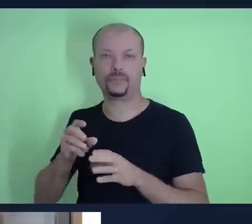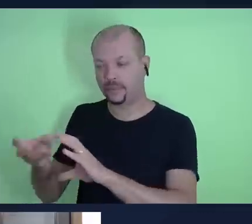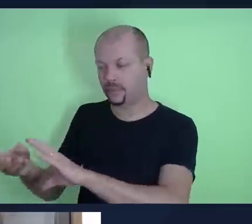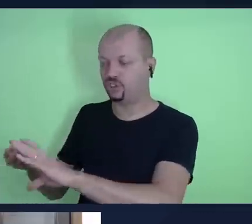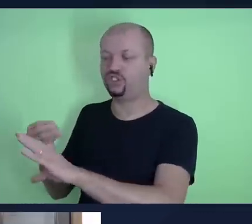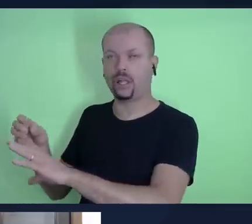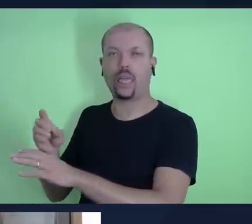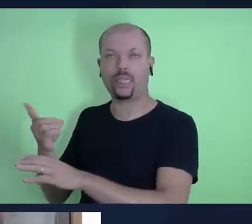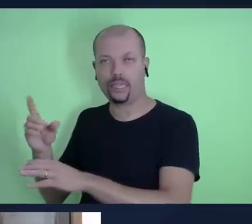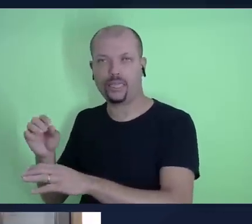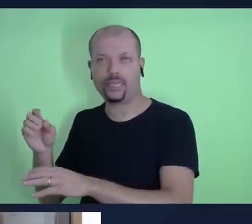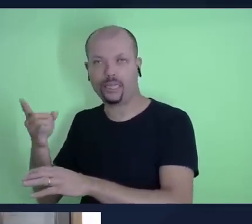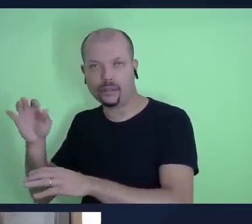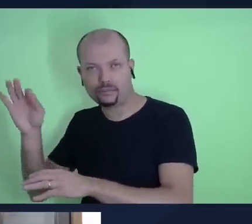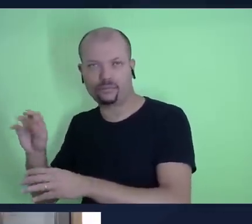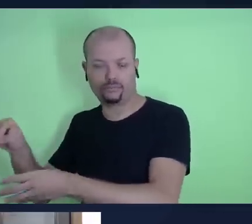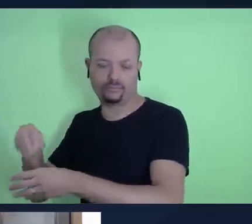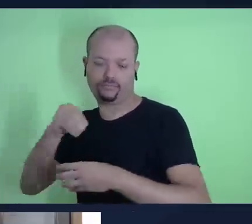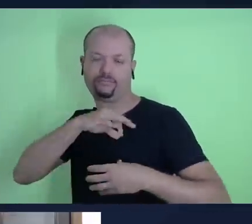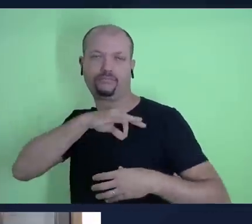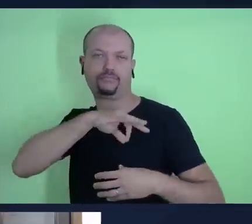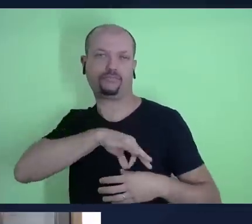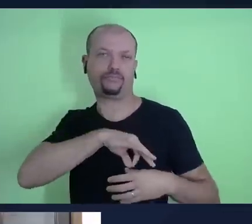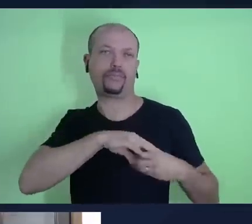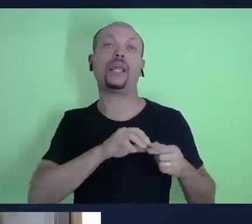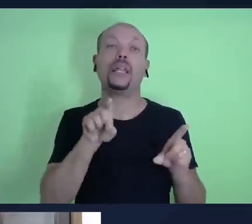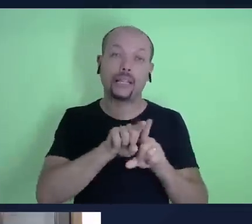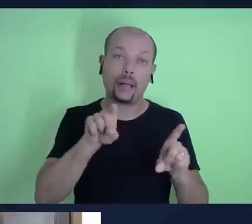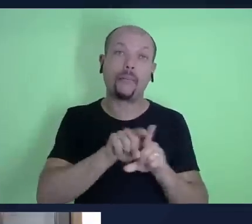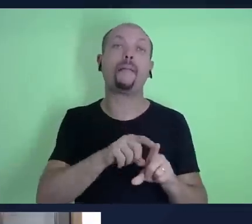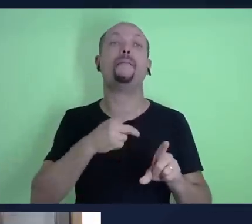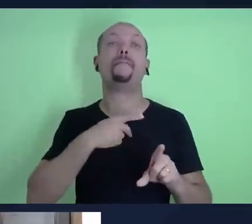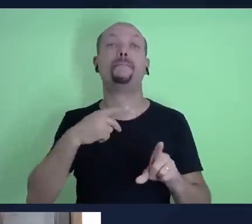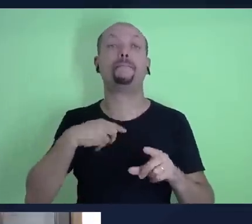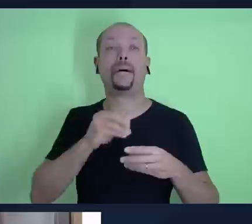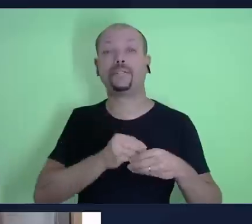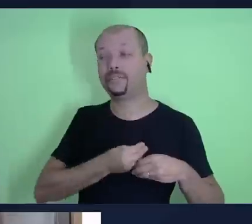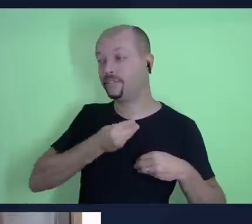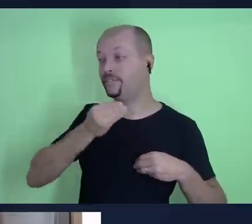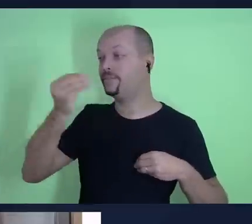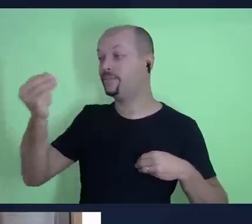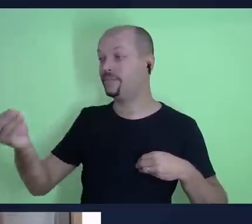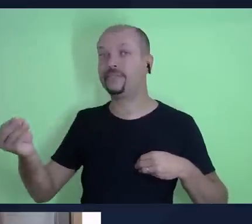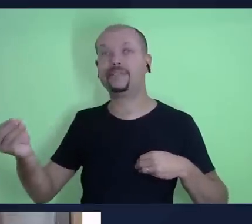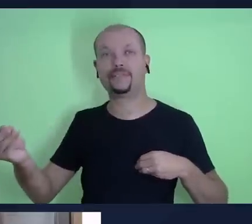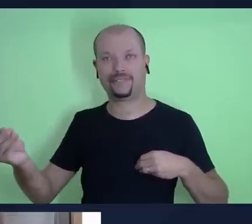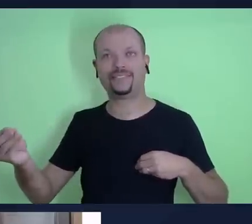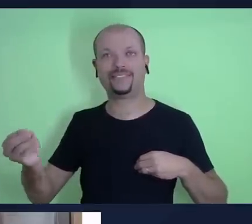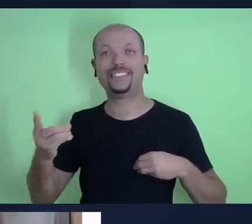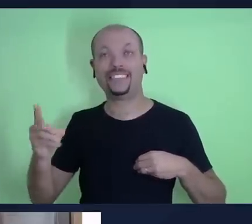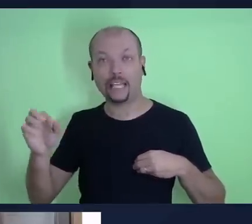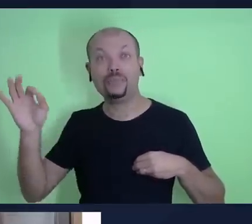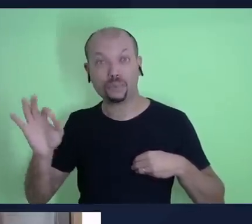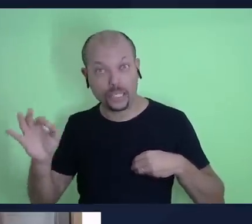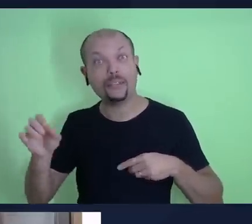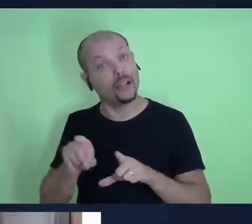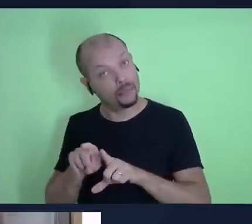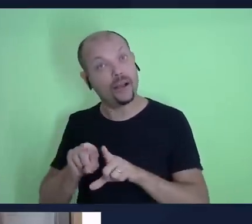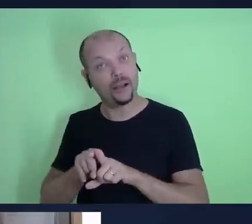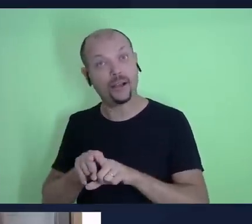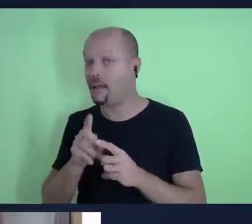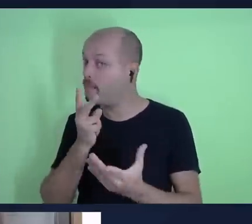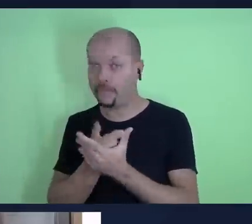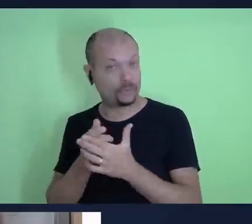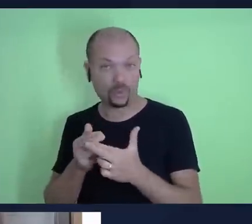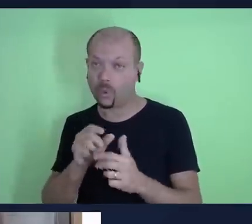E os próprios pastores também devolvem o dízimo do seu próprio salário. Então, é a mesma coisa